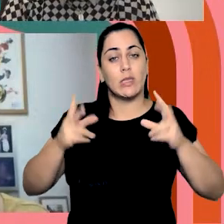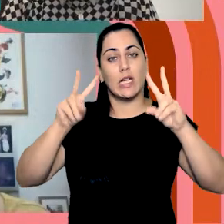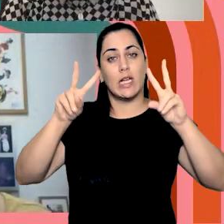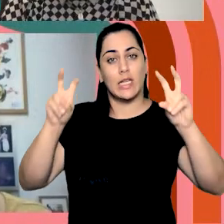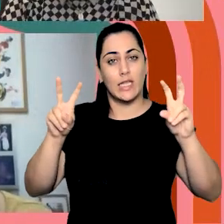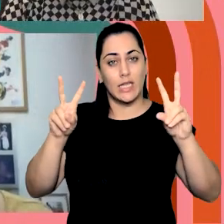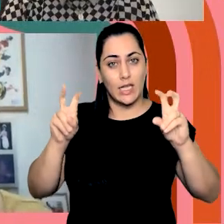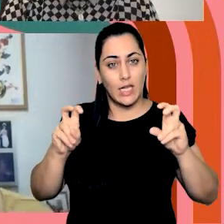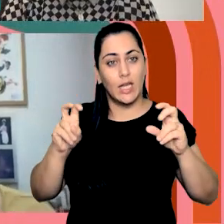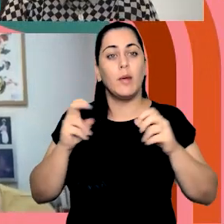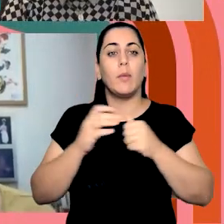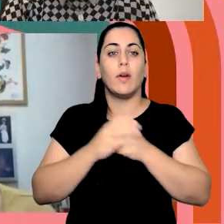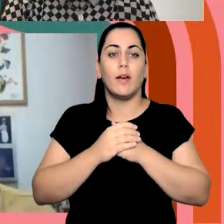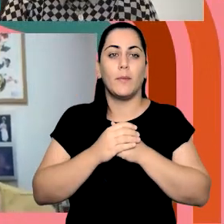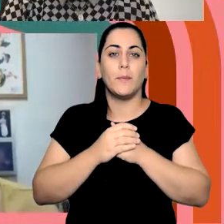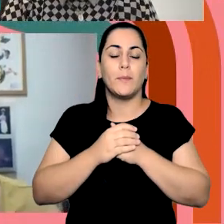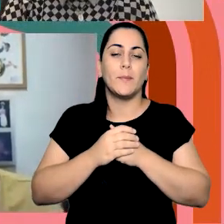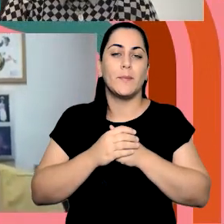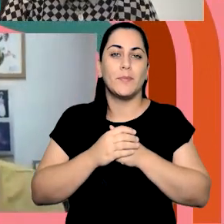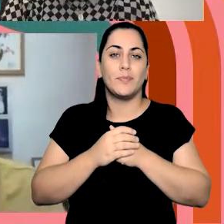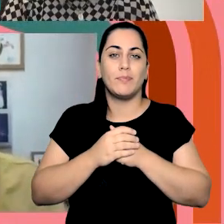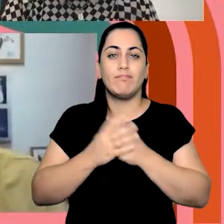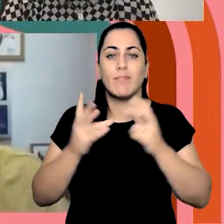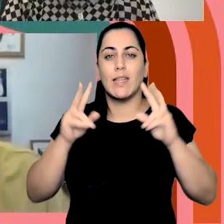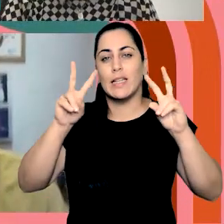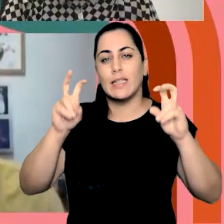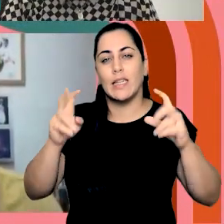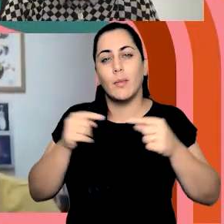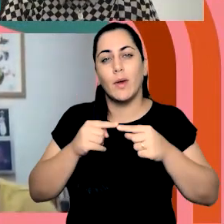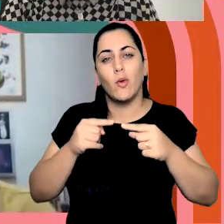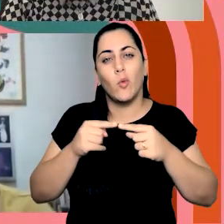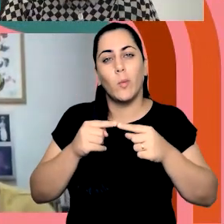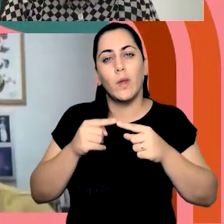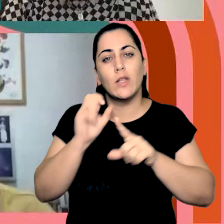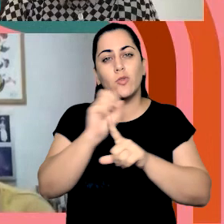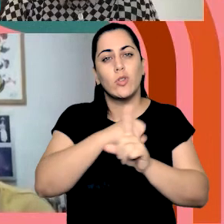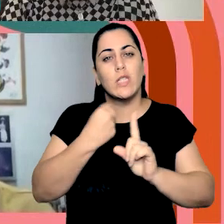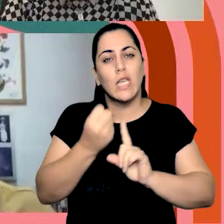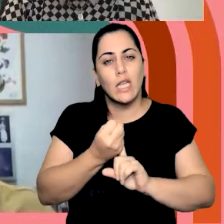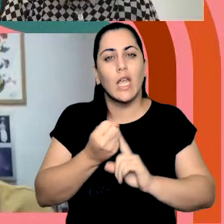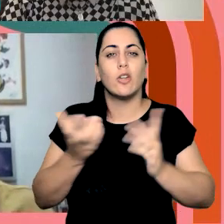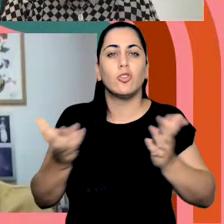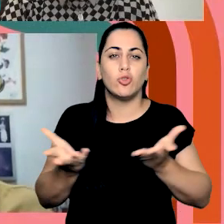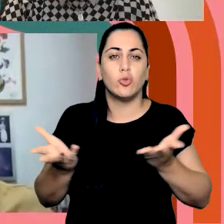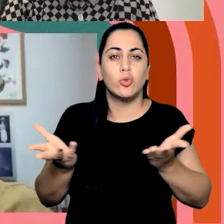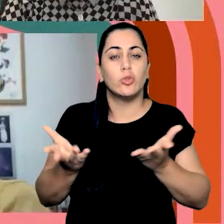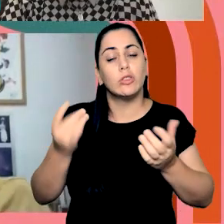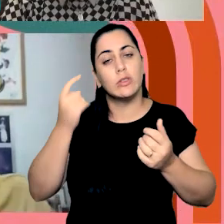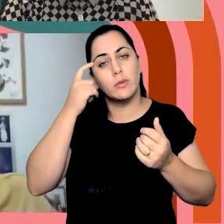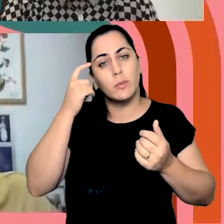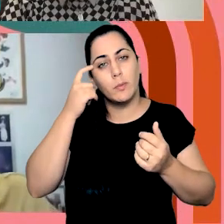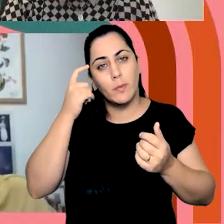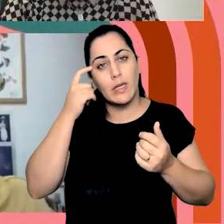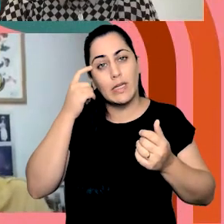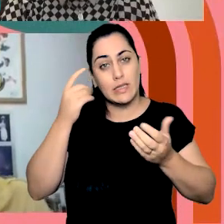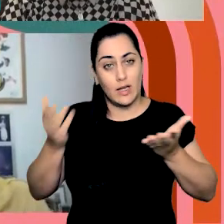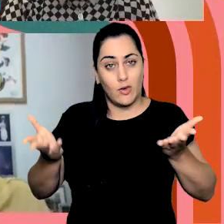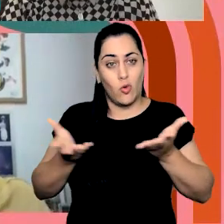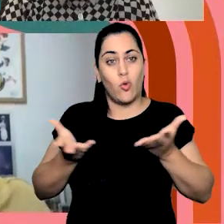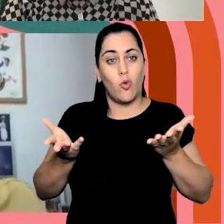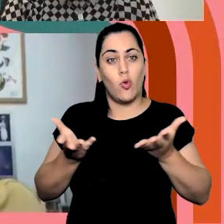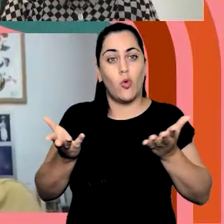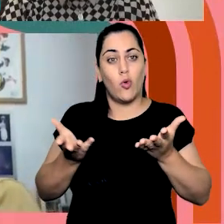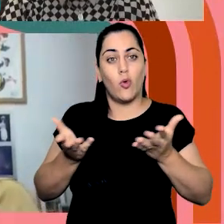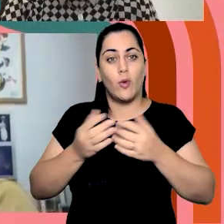o tema que envolve as questões na nossa sociedade. Pensando aqui, neste momento,